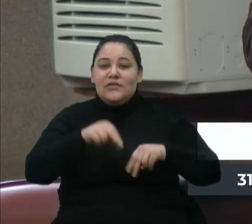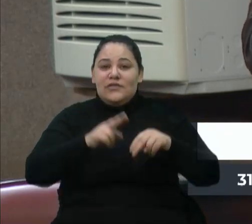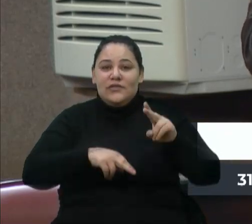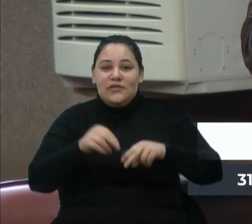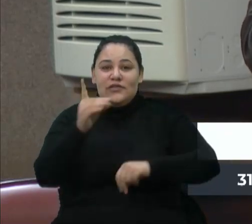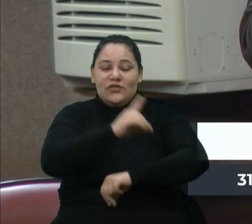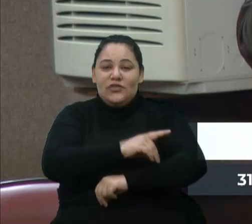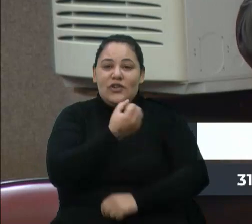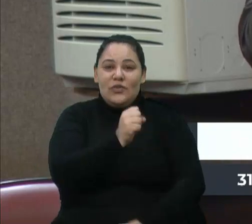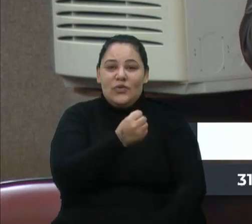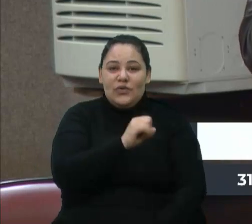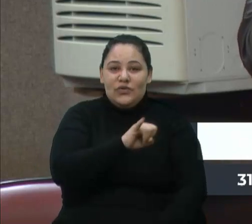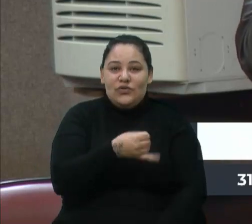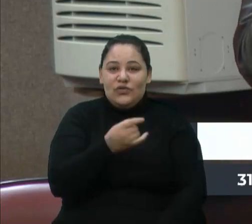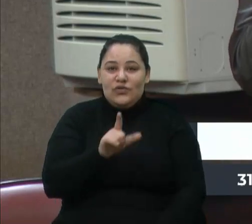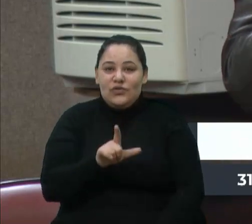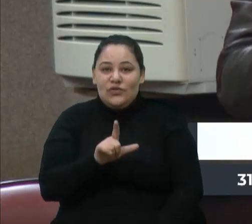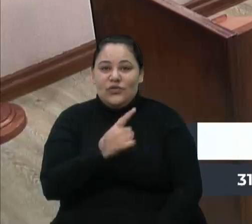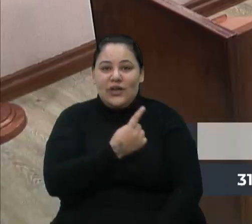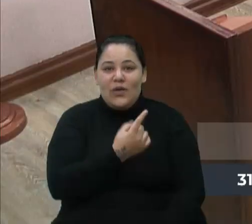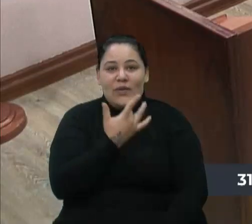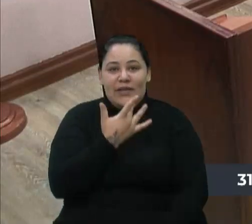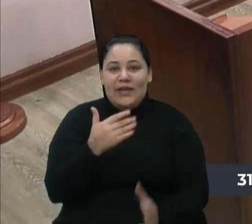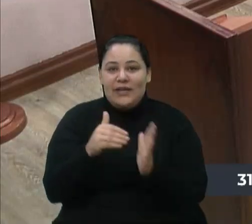13h às 17h. Obrigado, presidente. Obrigado, vereador.